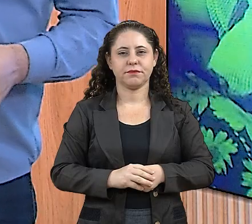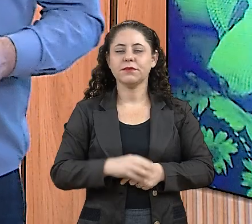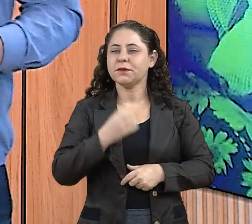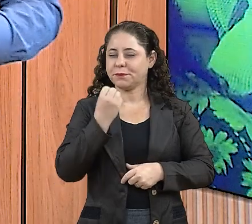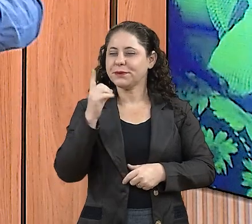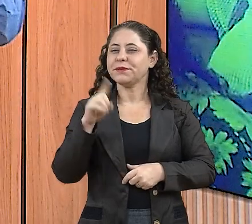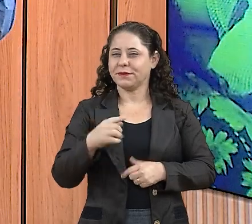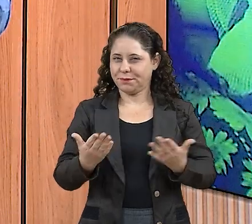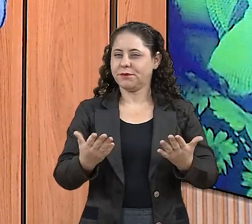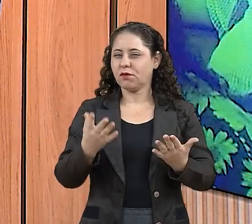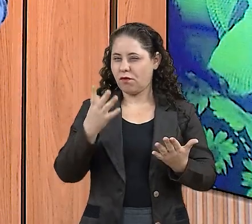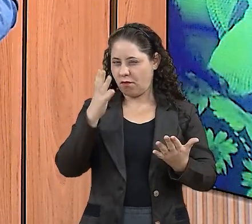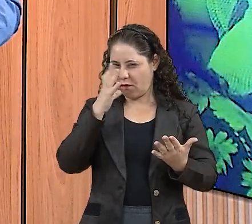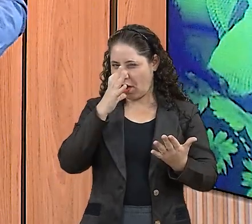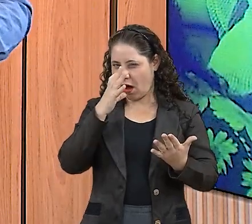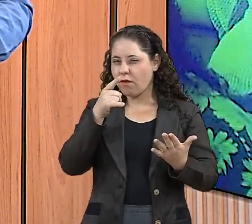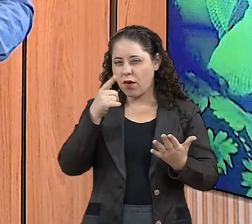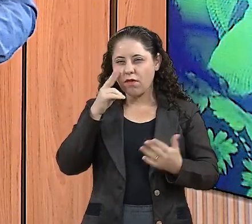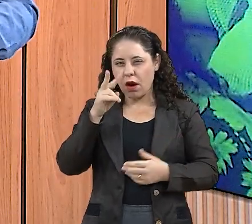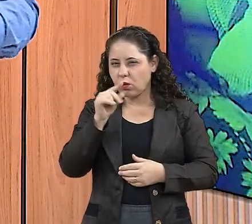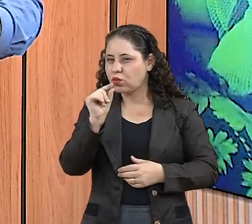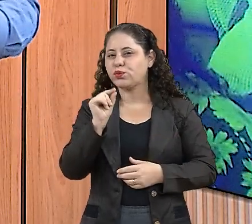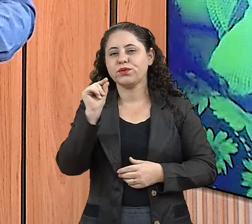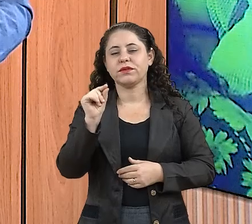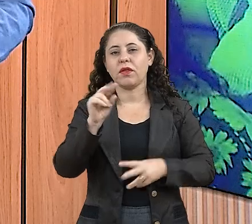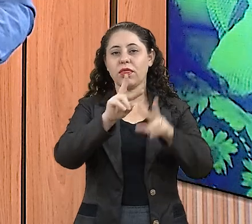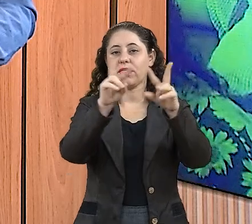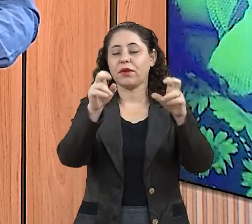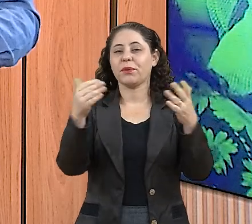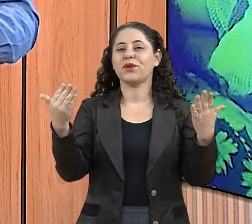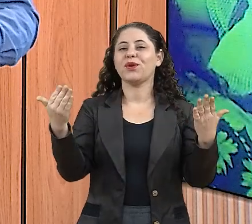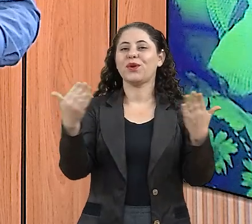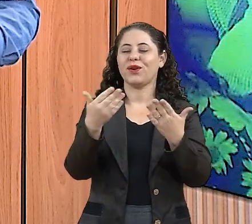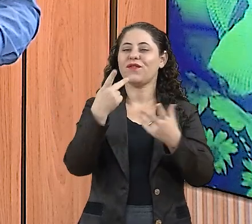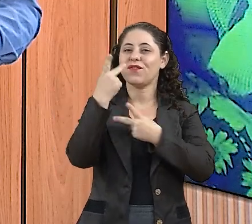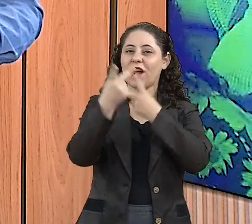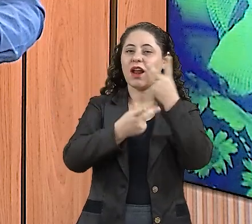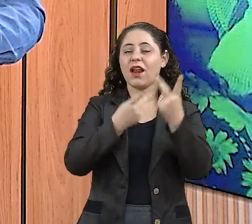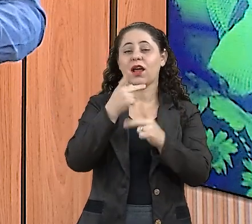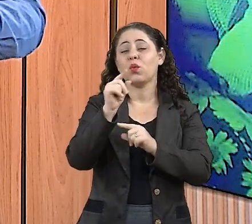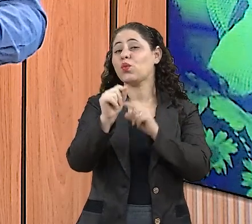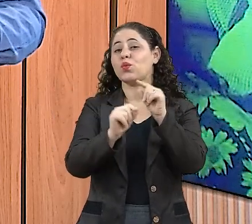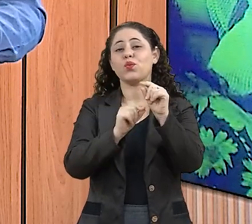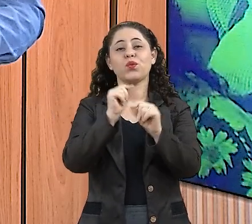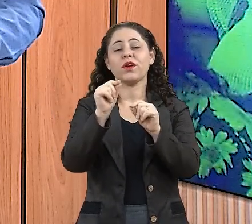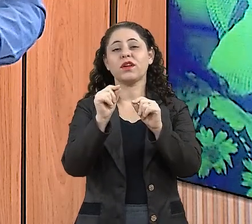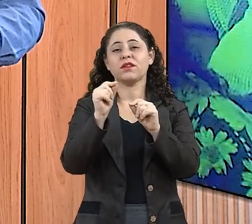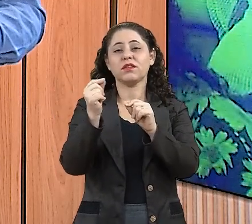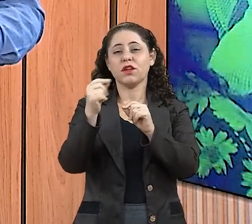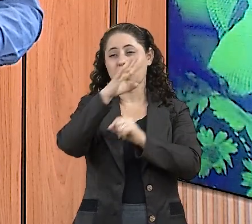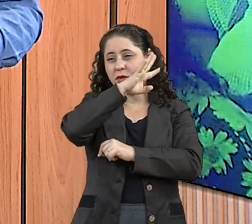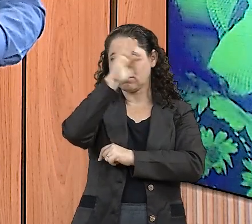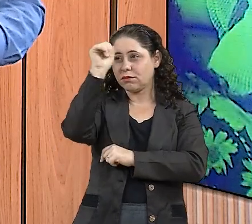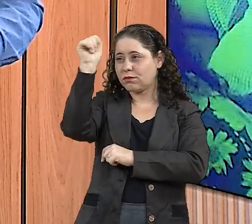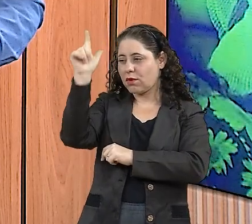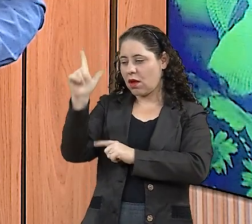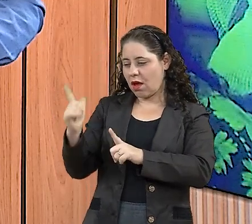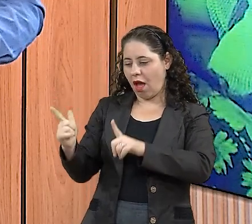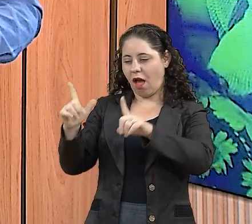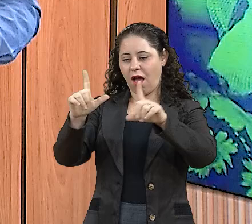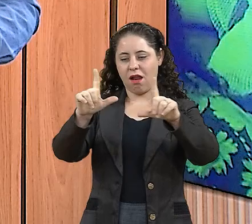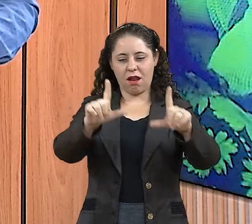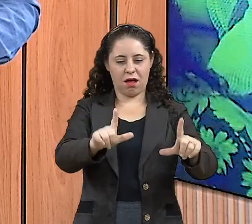Você viu que esse é o tema do programa de hoje. gente está falando sobre a entrega do título de cidadão